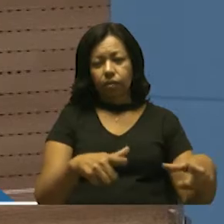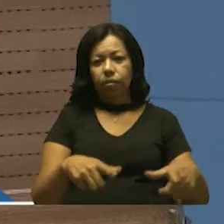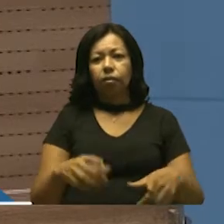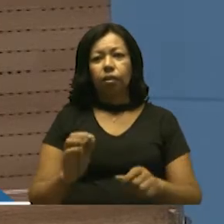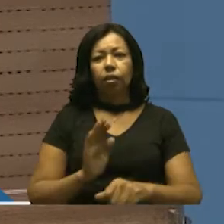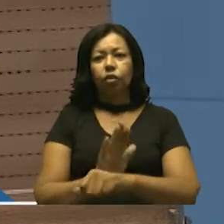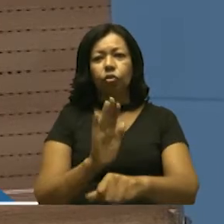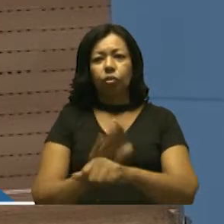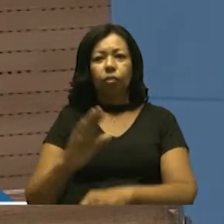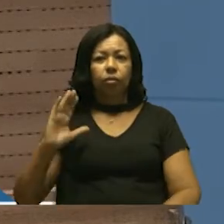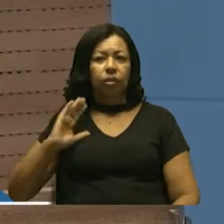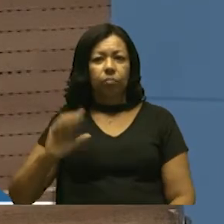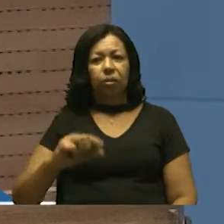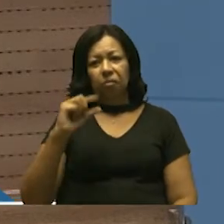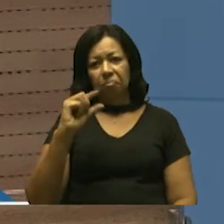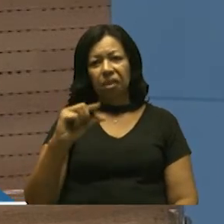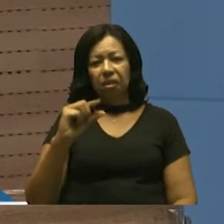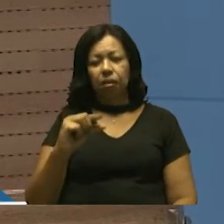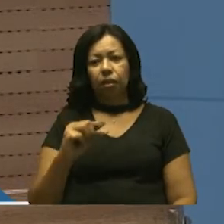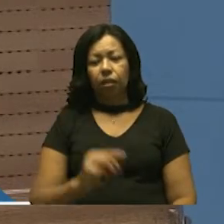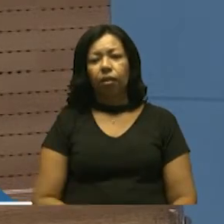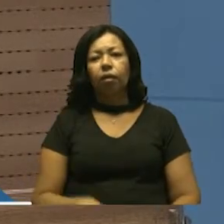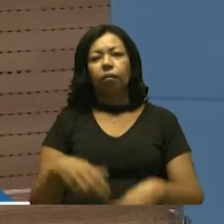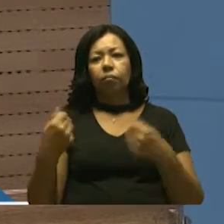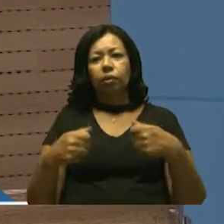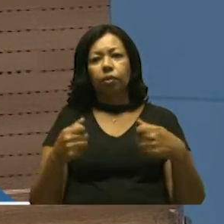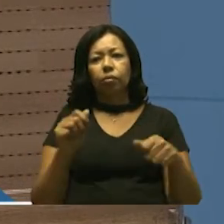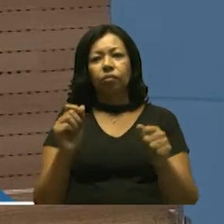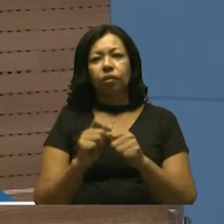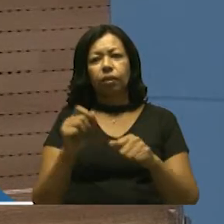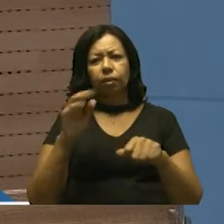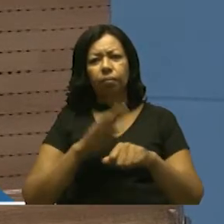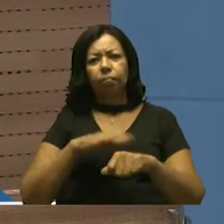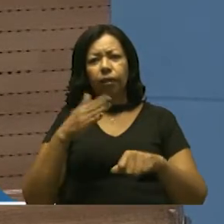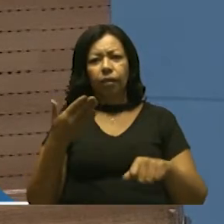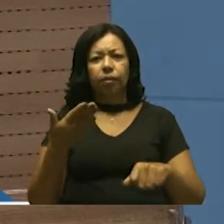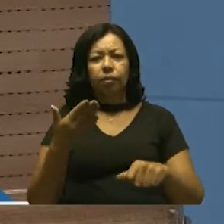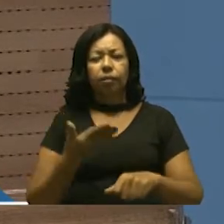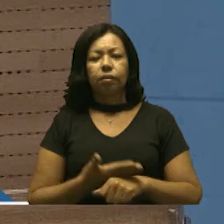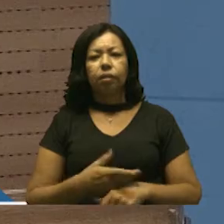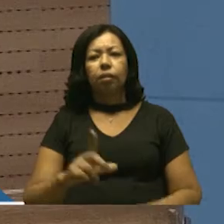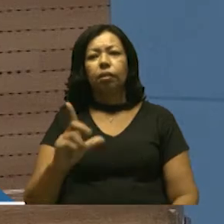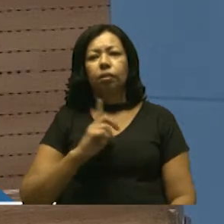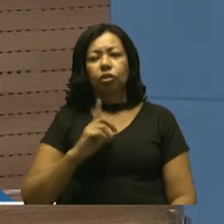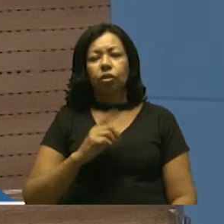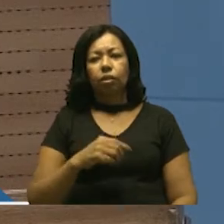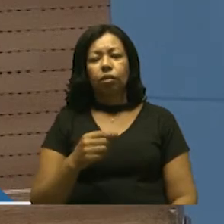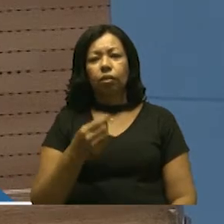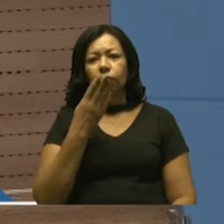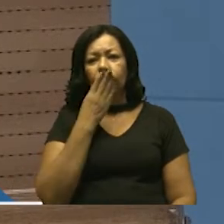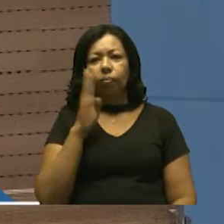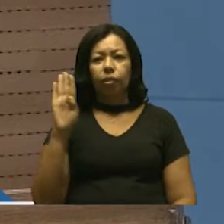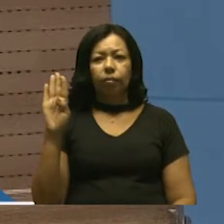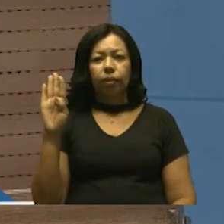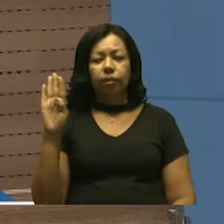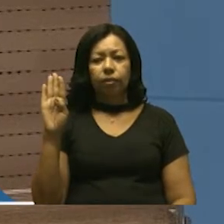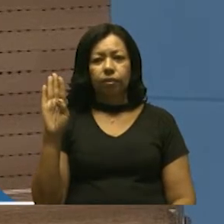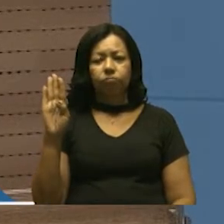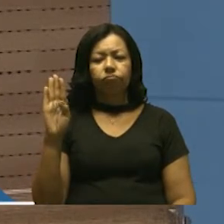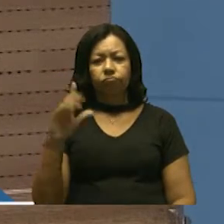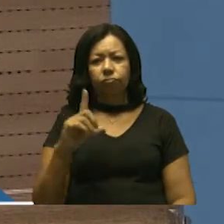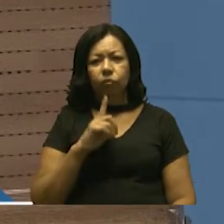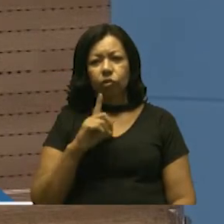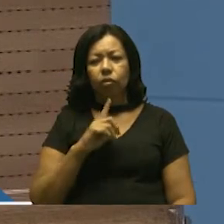pequena. Nós sabemos que podemos fazer muito mais. mas tinha uma promessa, existia uma